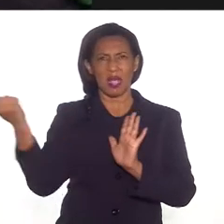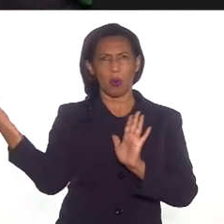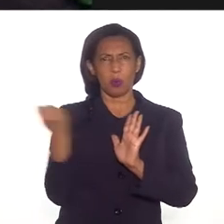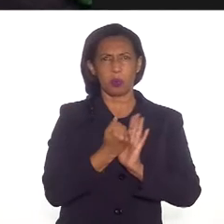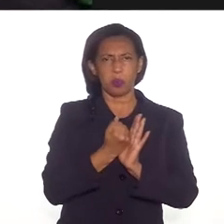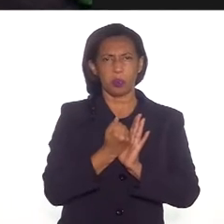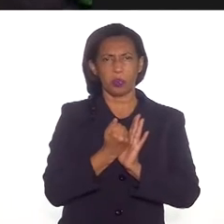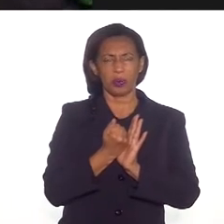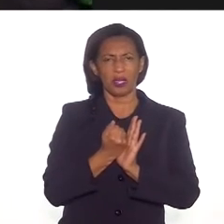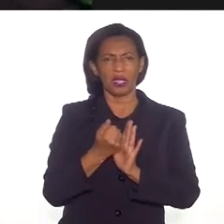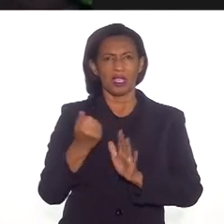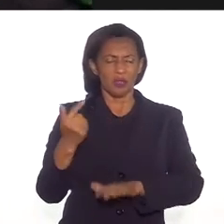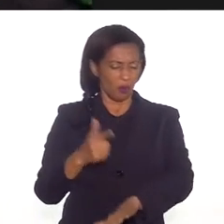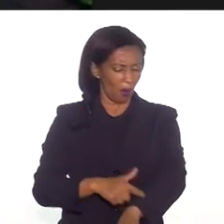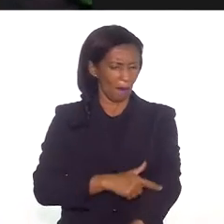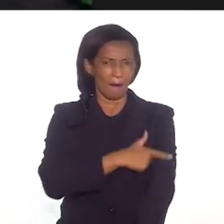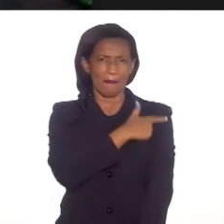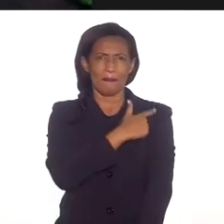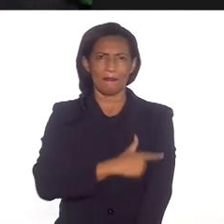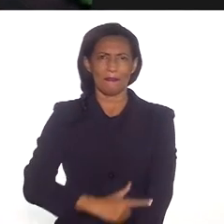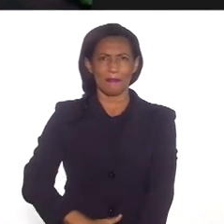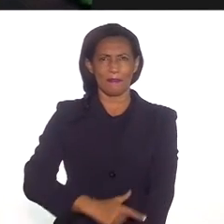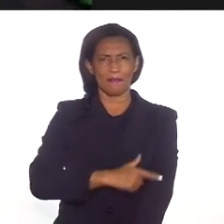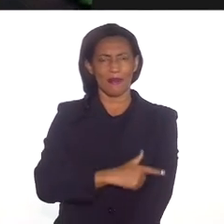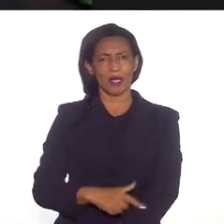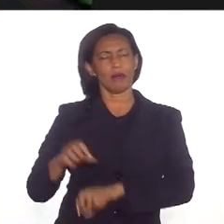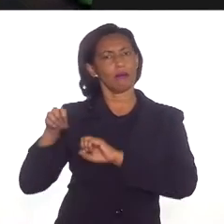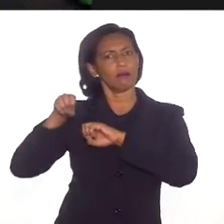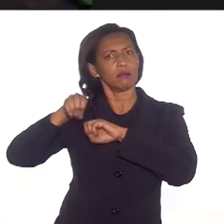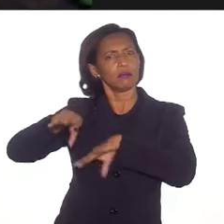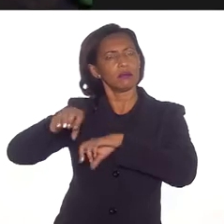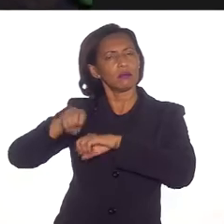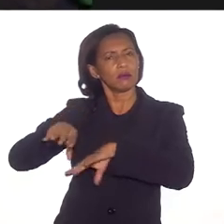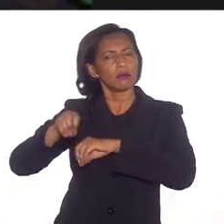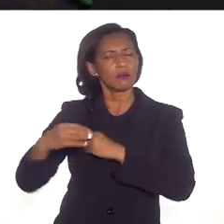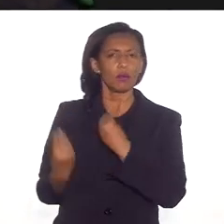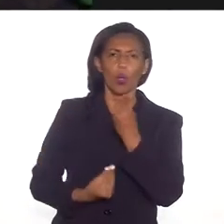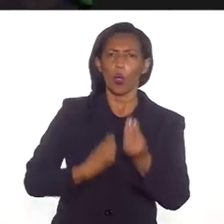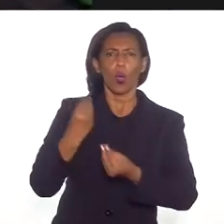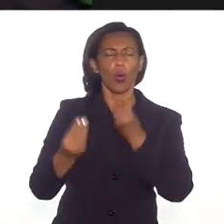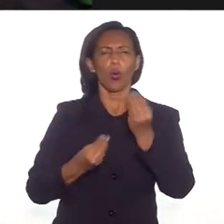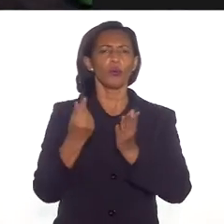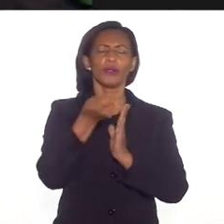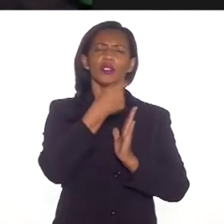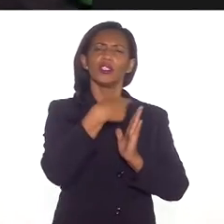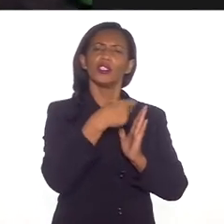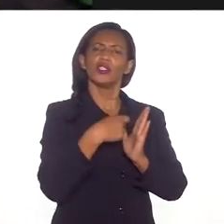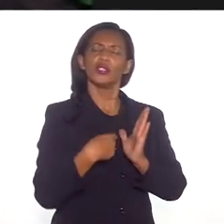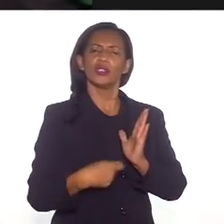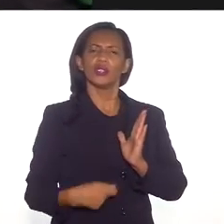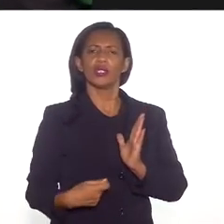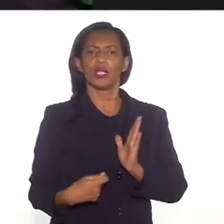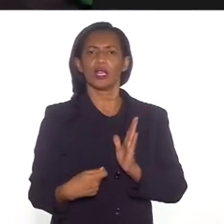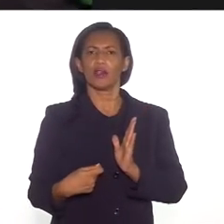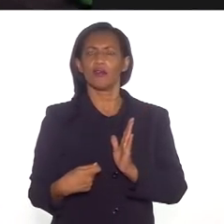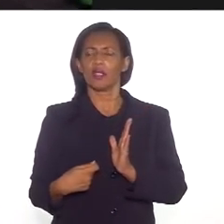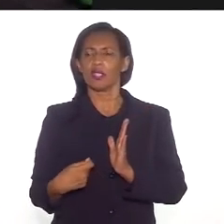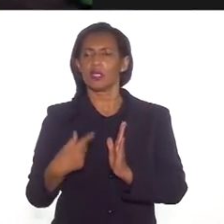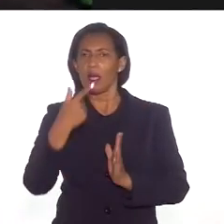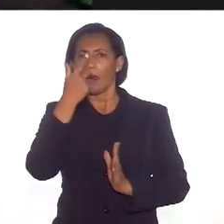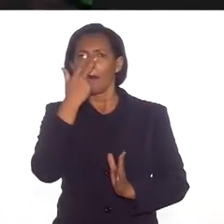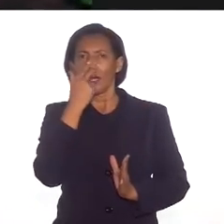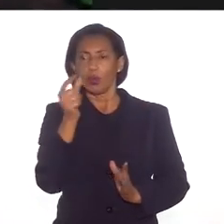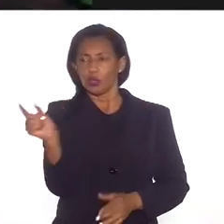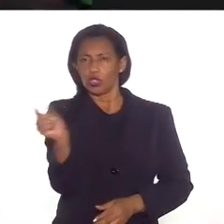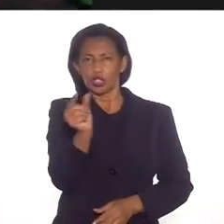colocada na pele da gente através da educação. É como se escrevesse no nosso